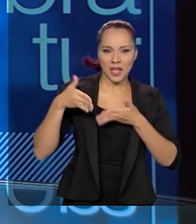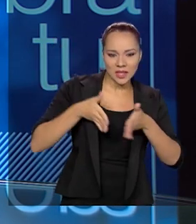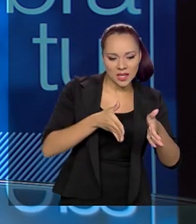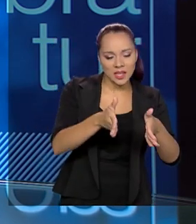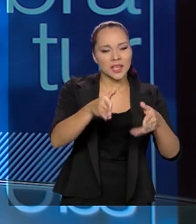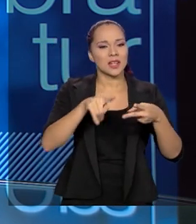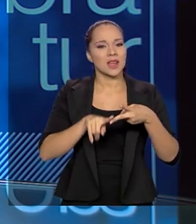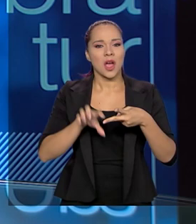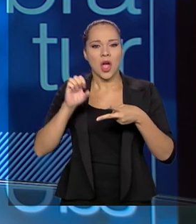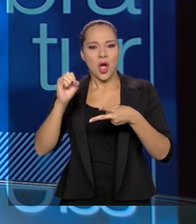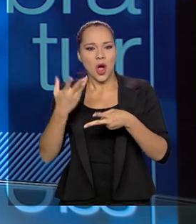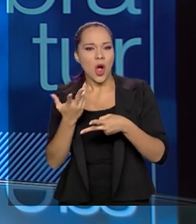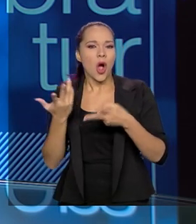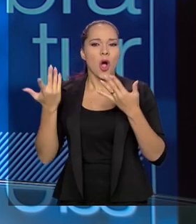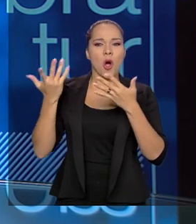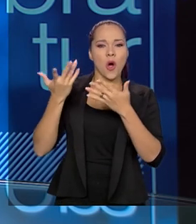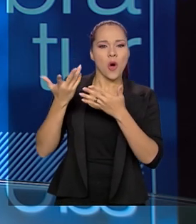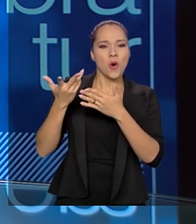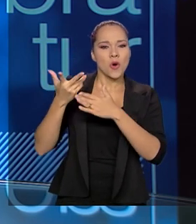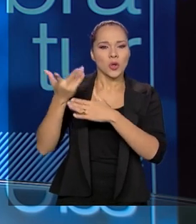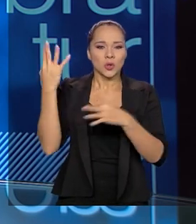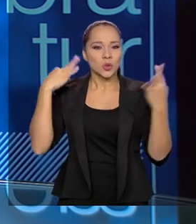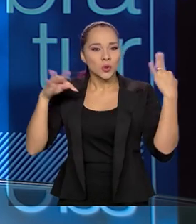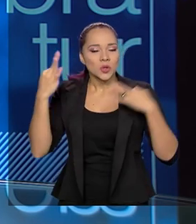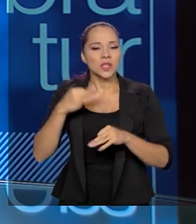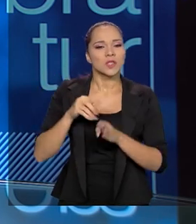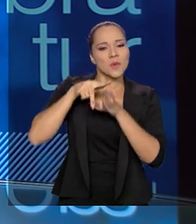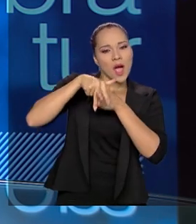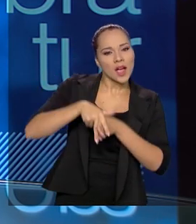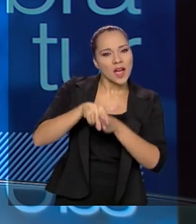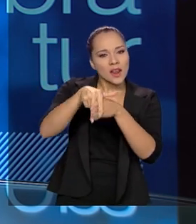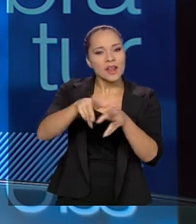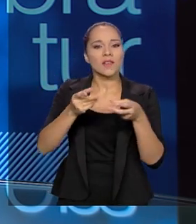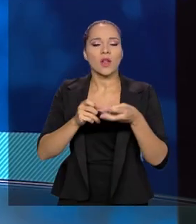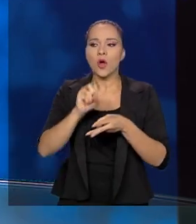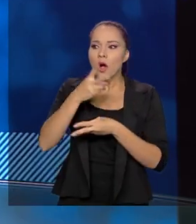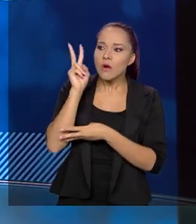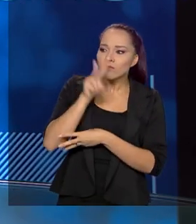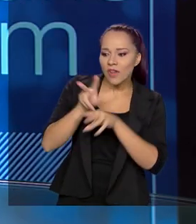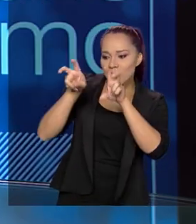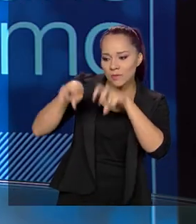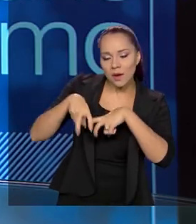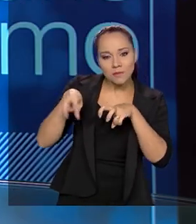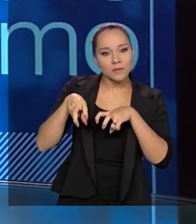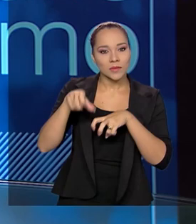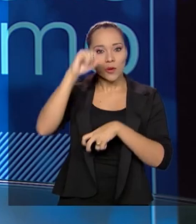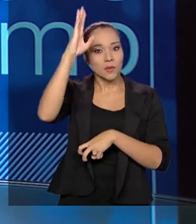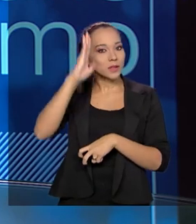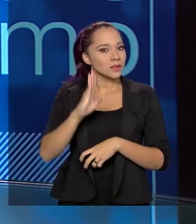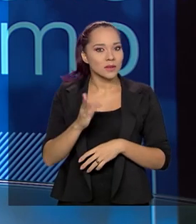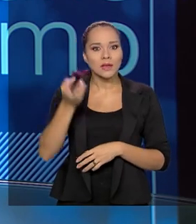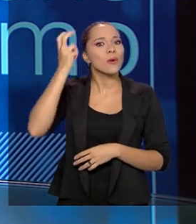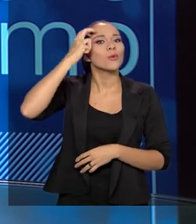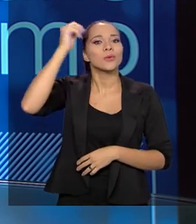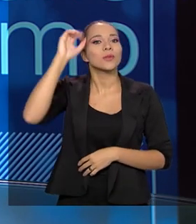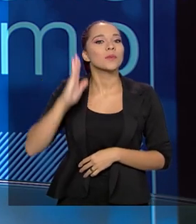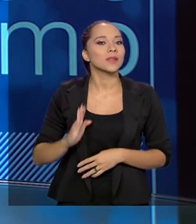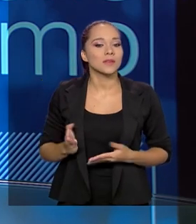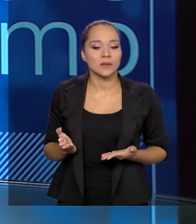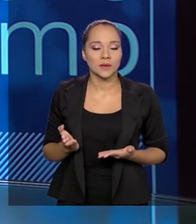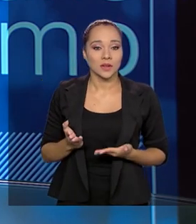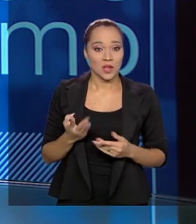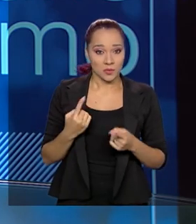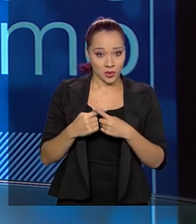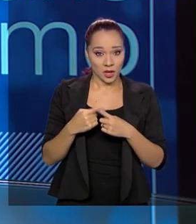trekking, quer horse trail, turismo a cavalo, agroturismo, enfim. E a cultura brasileira. Porque